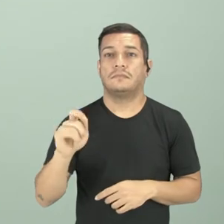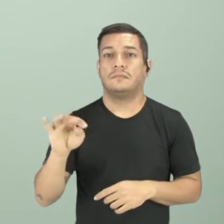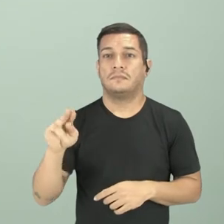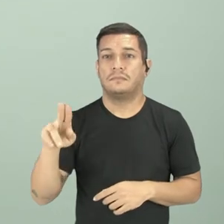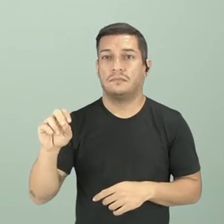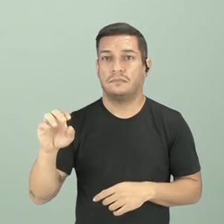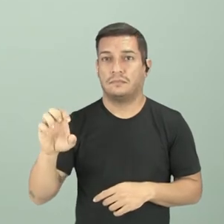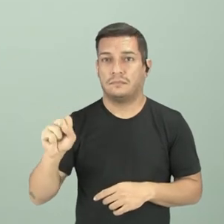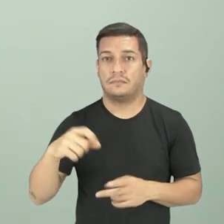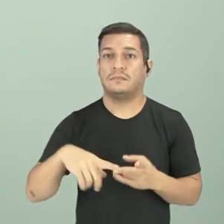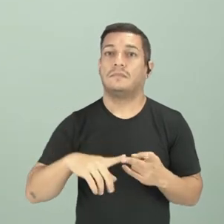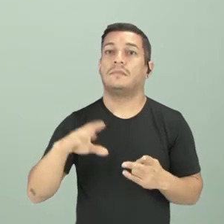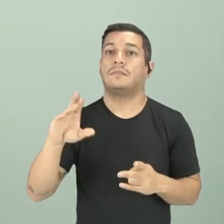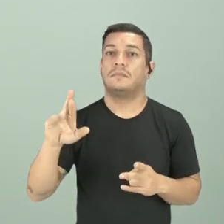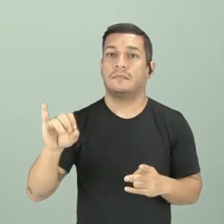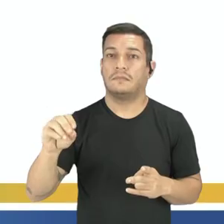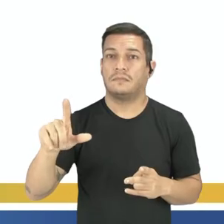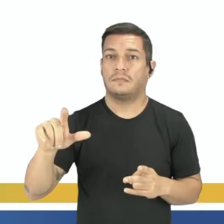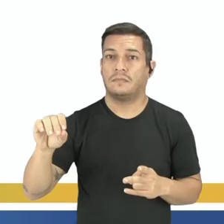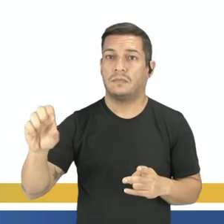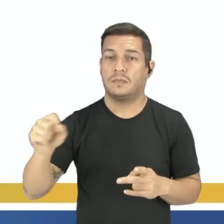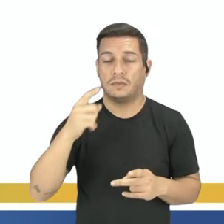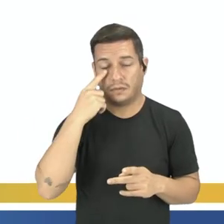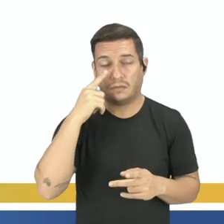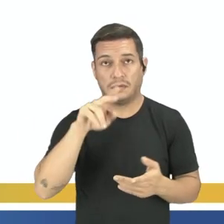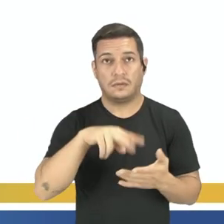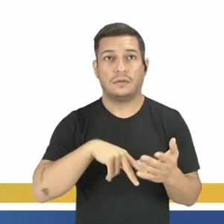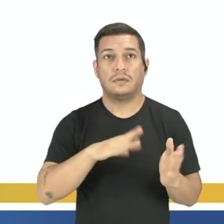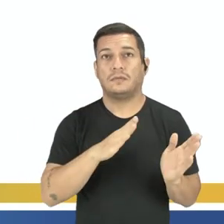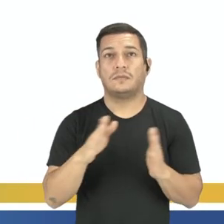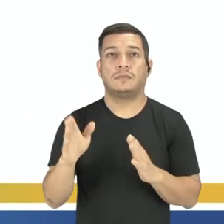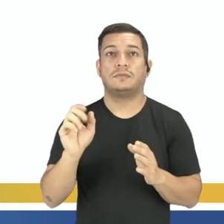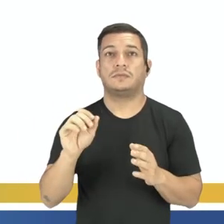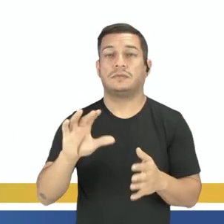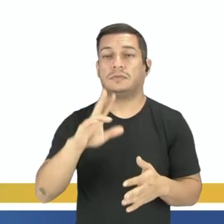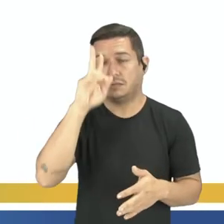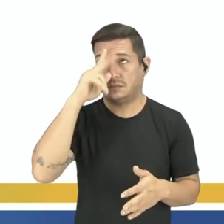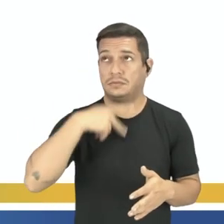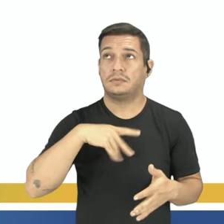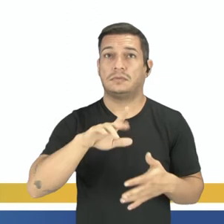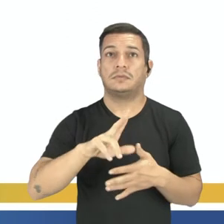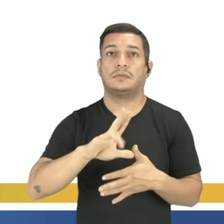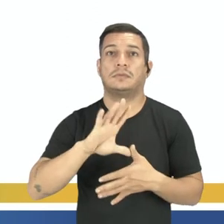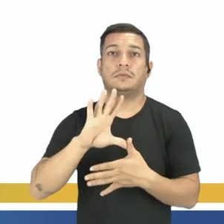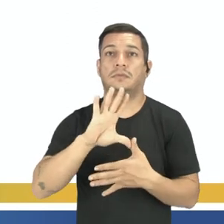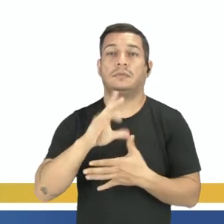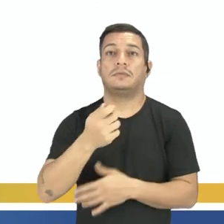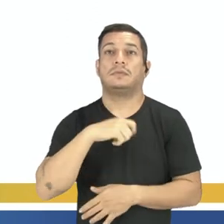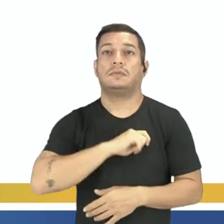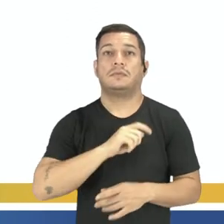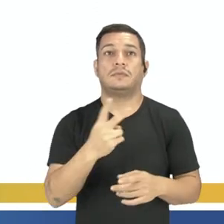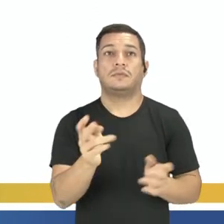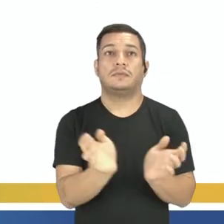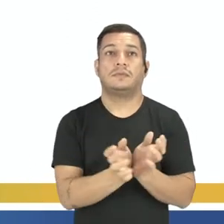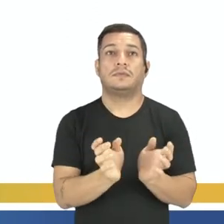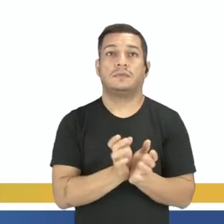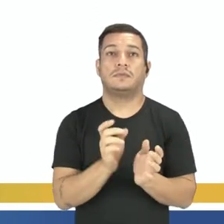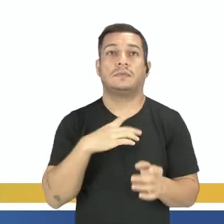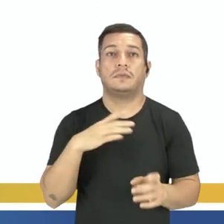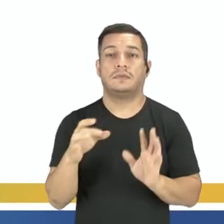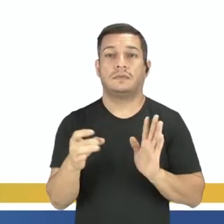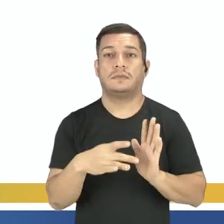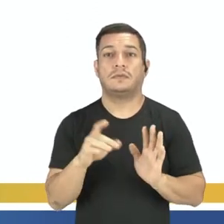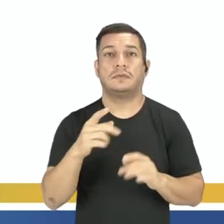e crioulos, tá bom? Acompanhe aí na leitura. Durante o processo de dependência da América Espanhola, dois grupos se